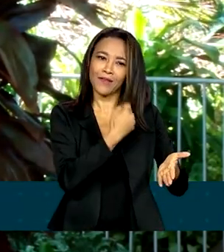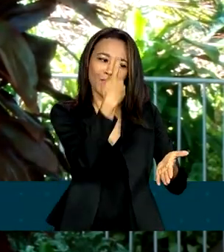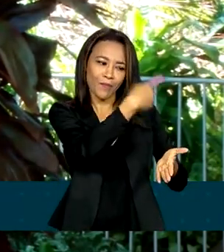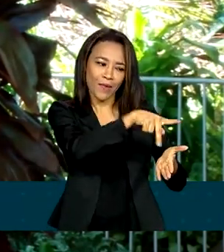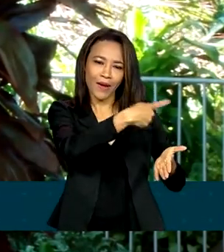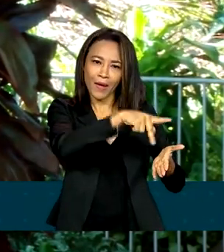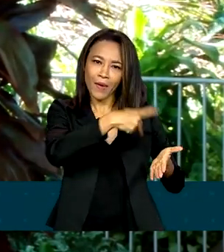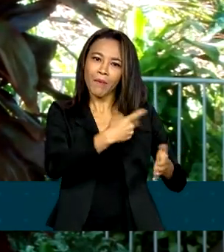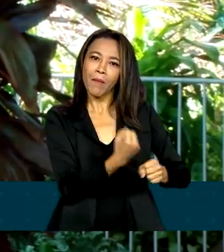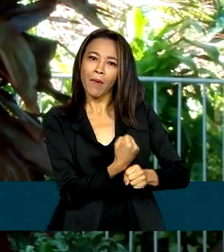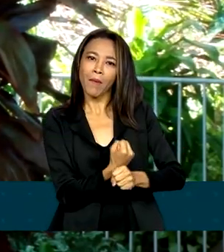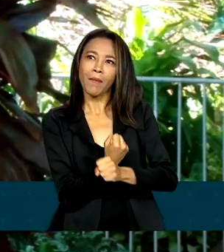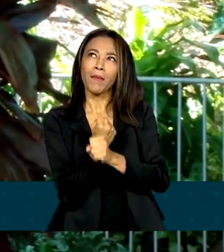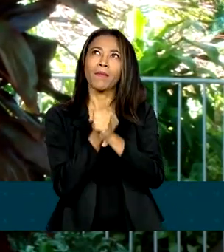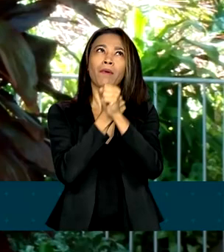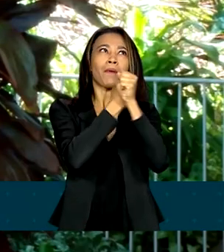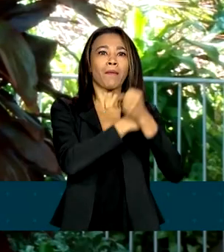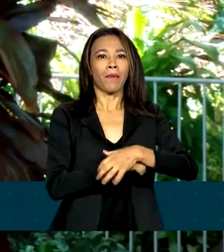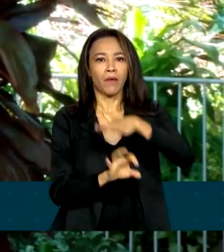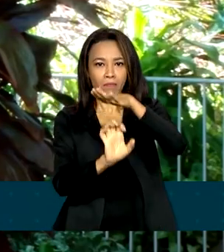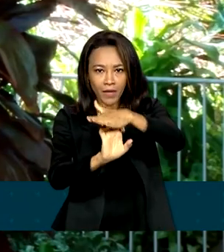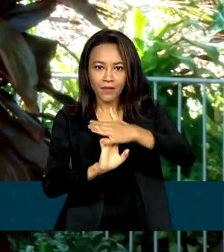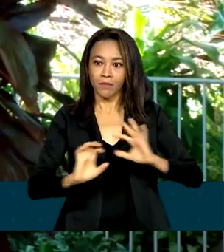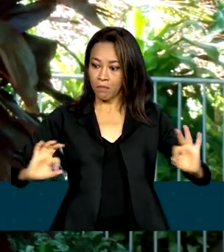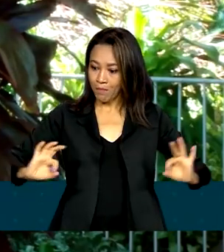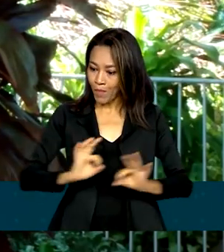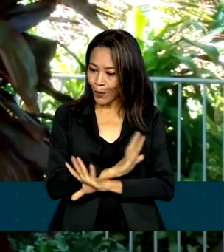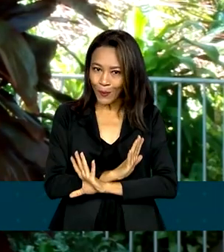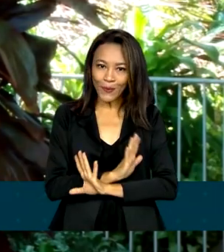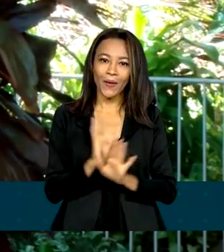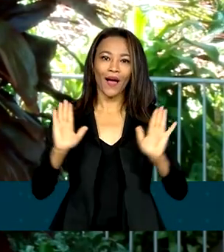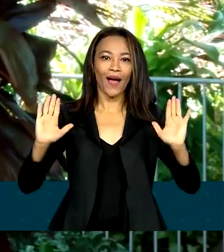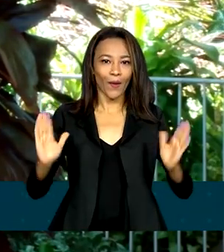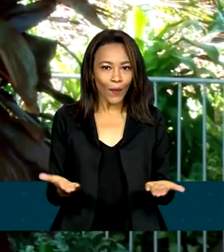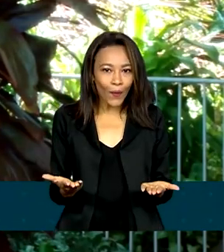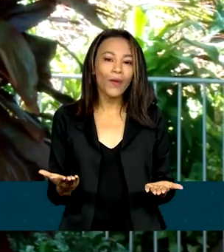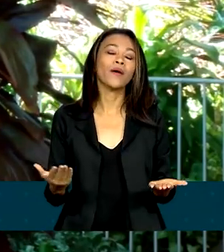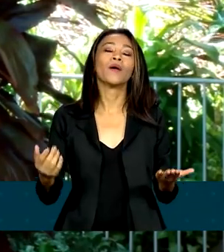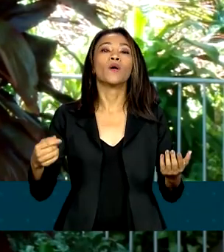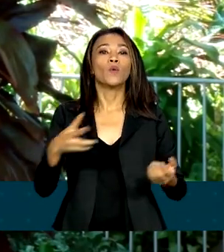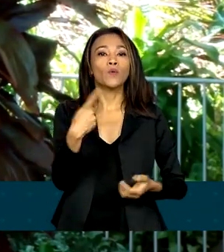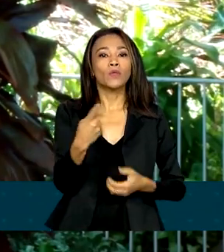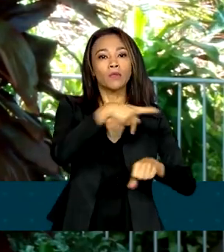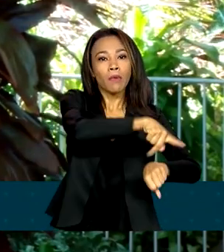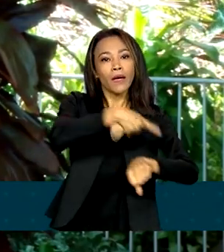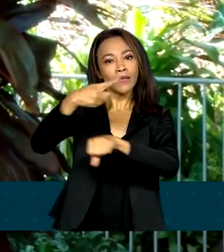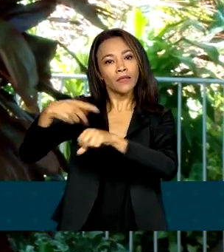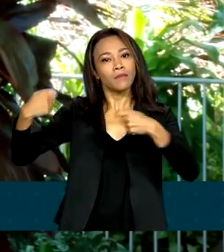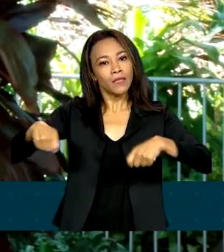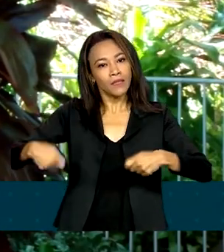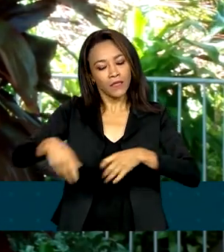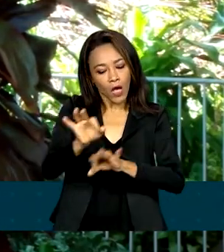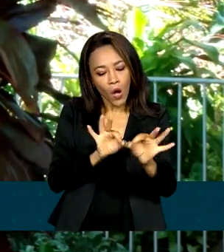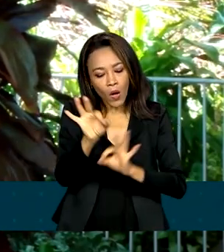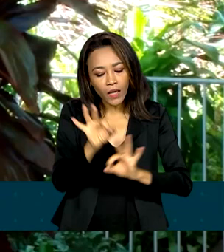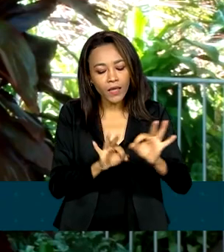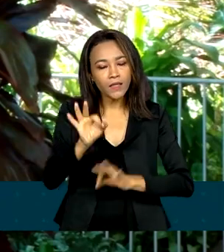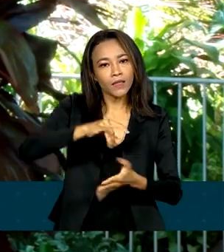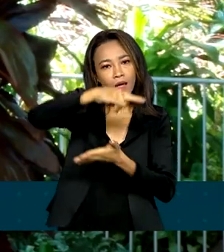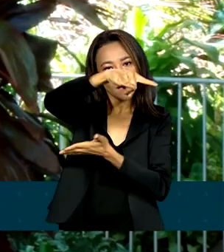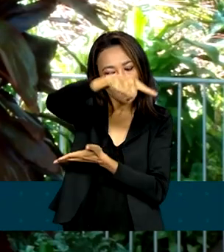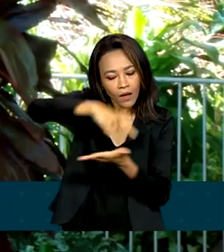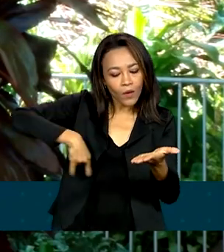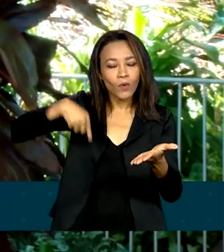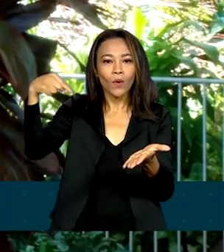a realização da obra. Com a quitação, os países devem revisar os termos do anexo C do tratado, que